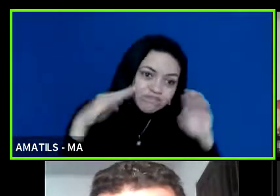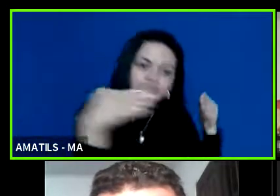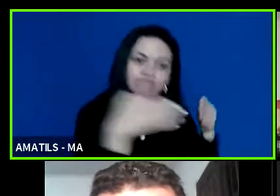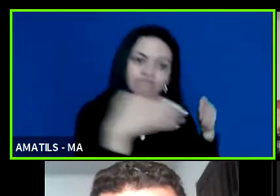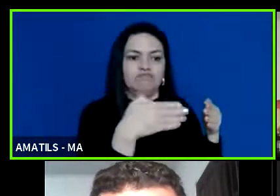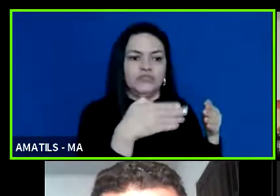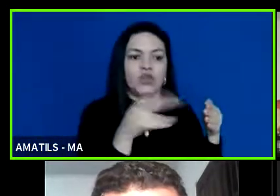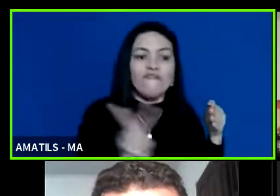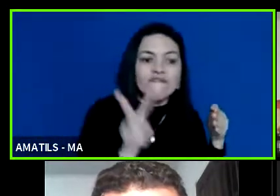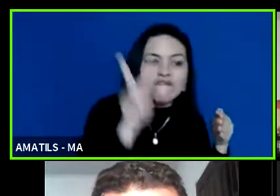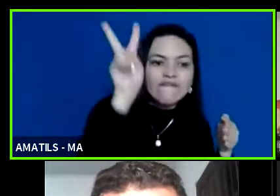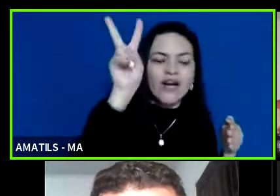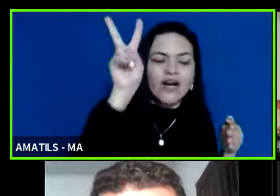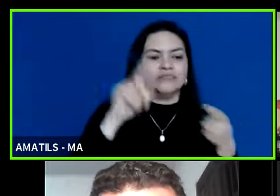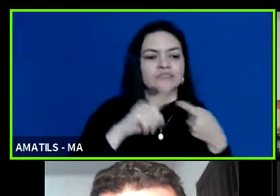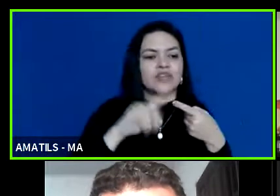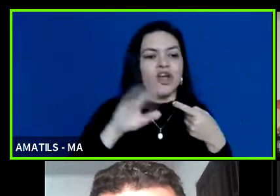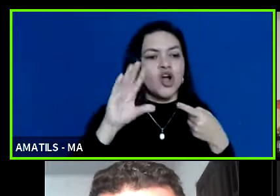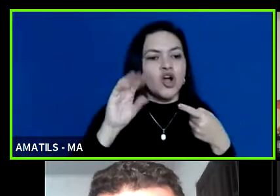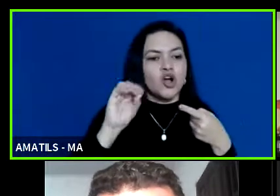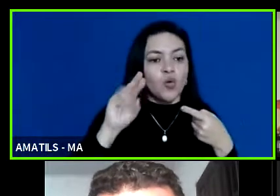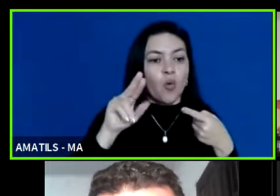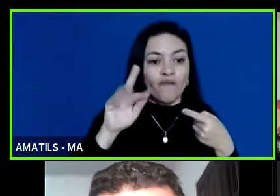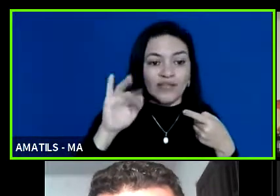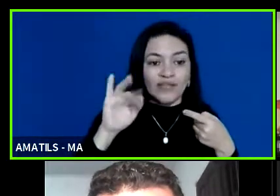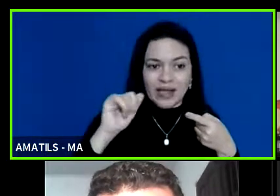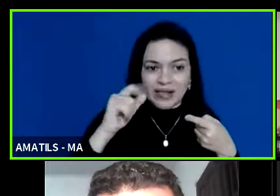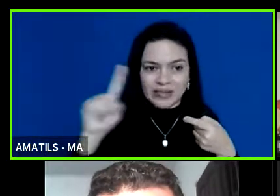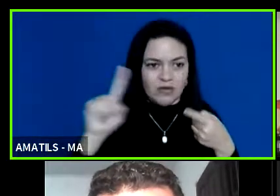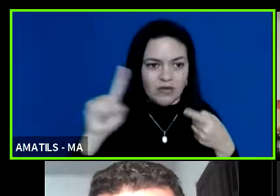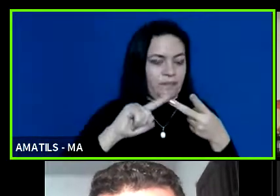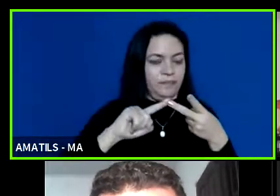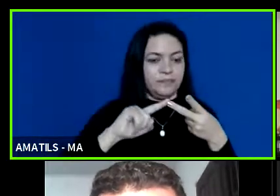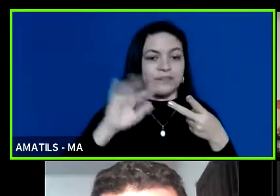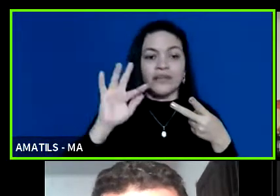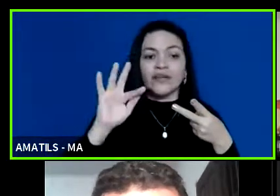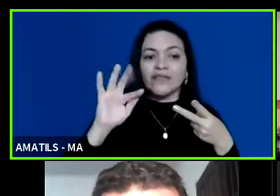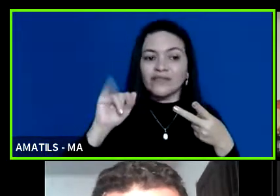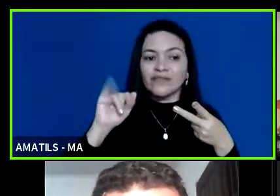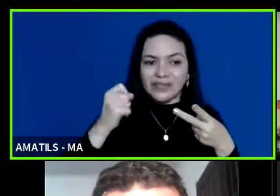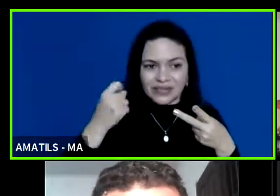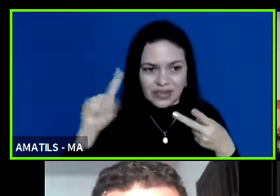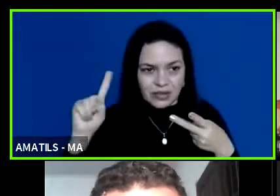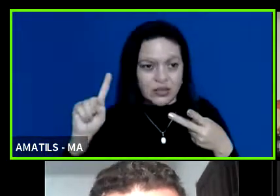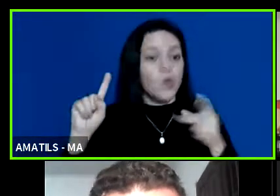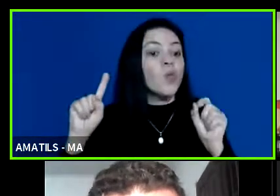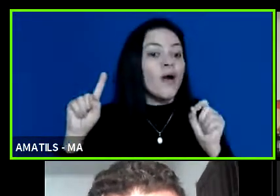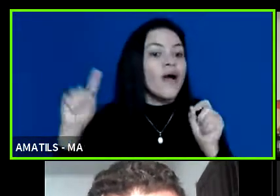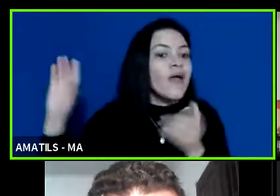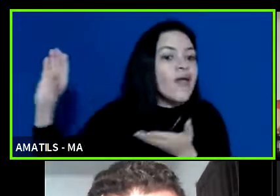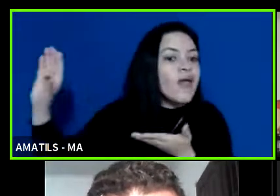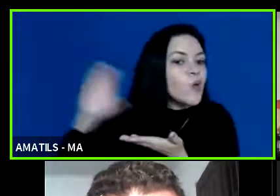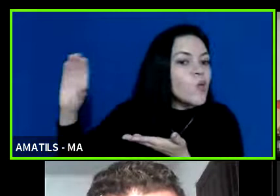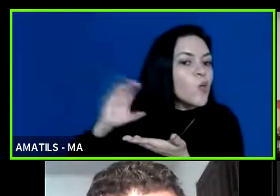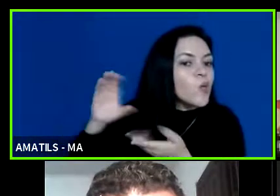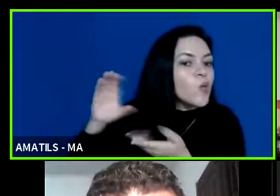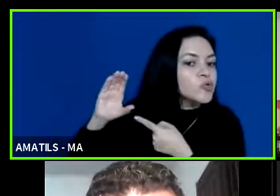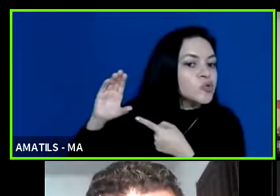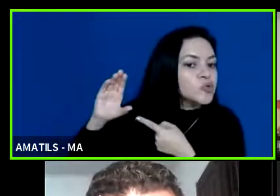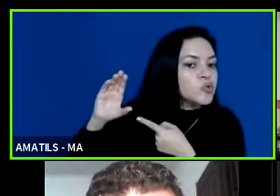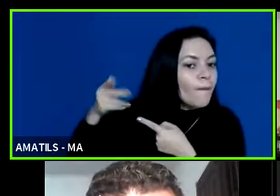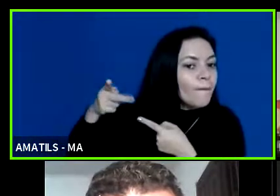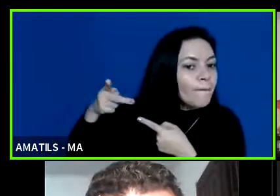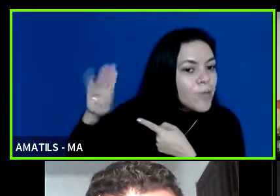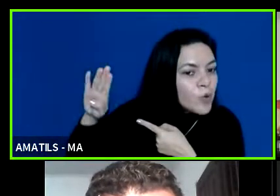vale para as confederações e federações essas que recebem recursos públicos elas tem que gastar integralmente